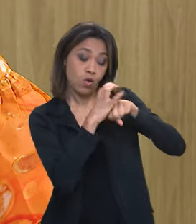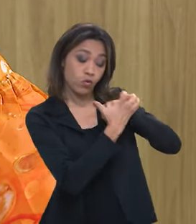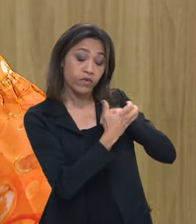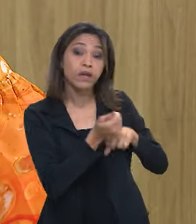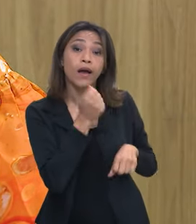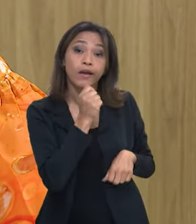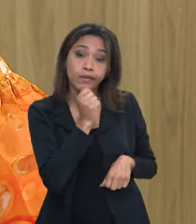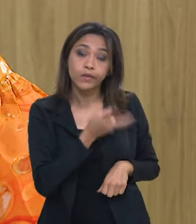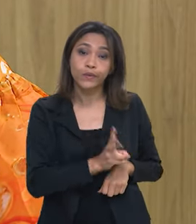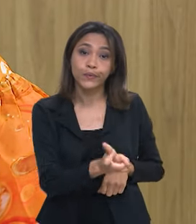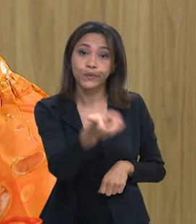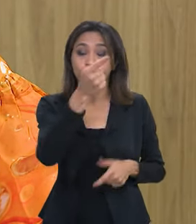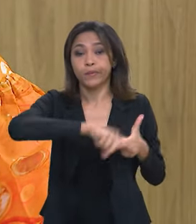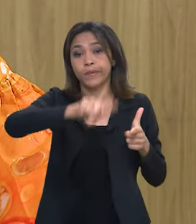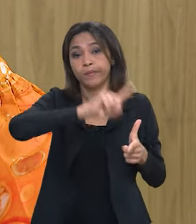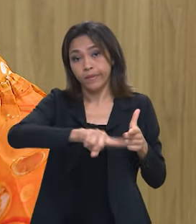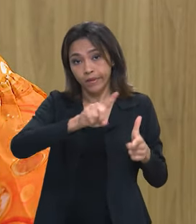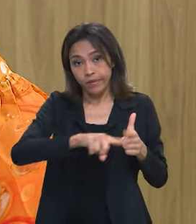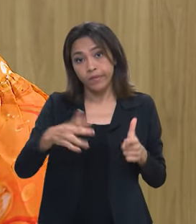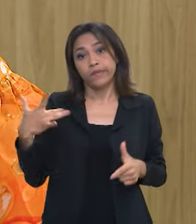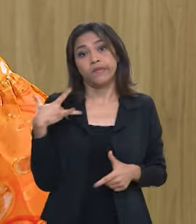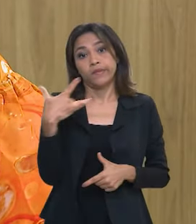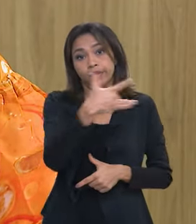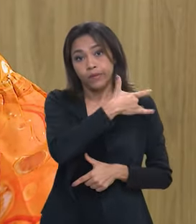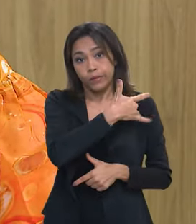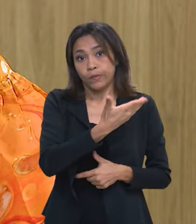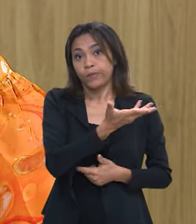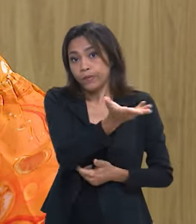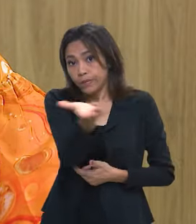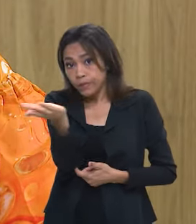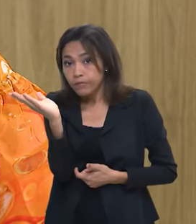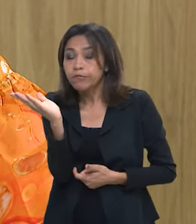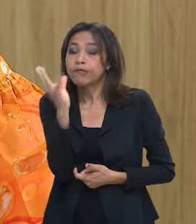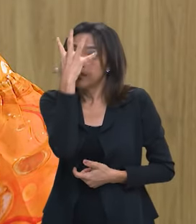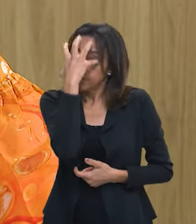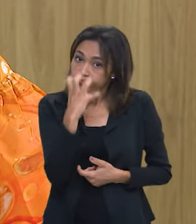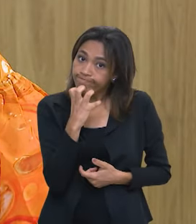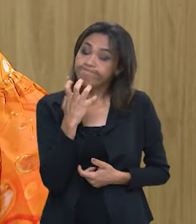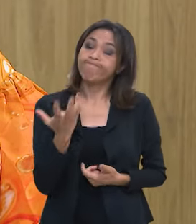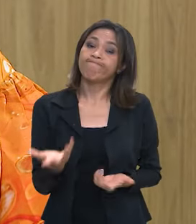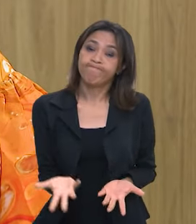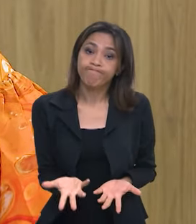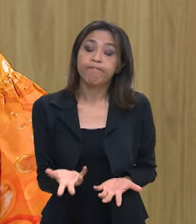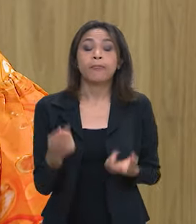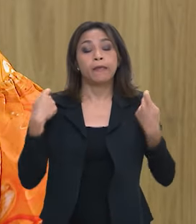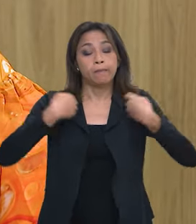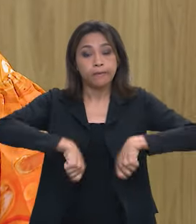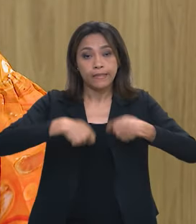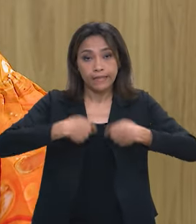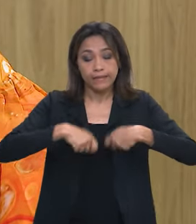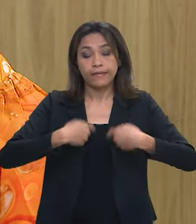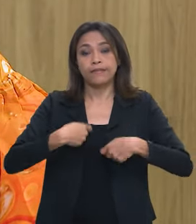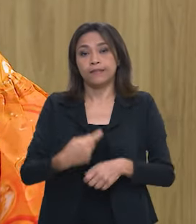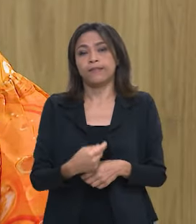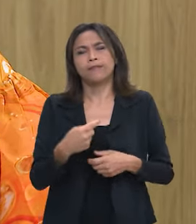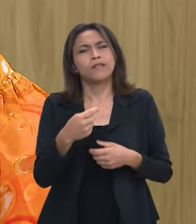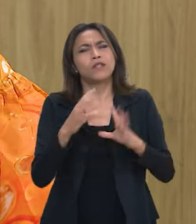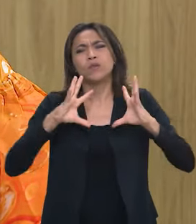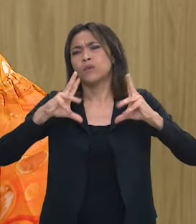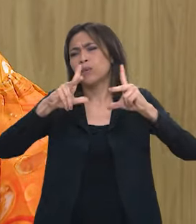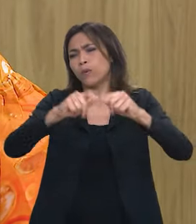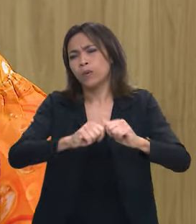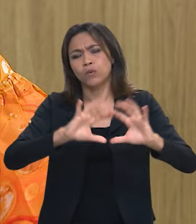continua a ser um problema de saúde pública importante e sério e que precisam ser